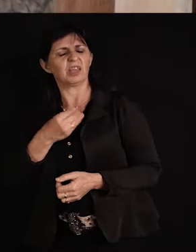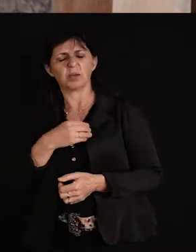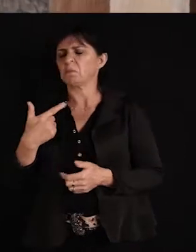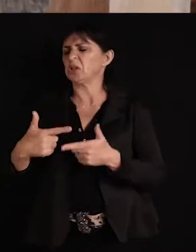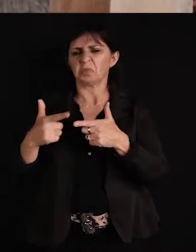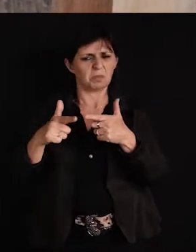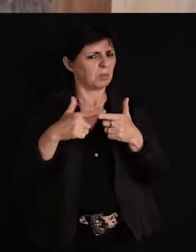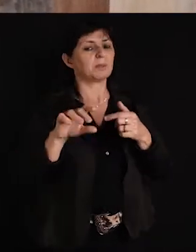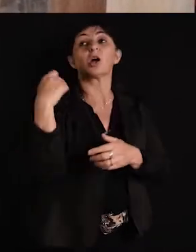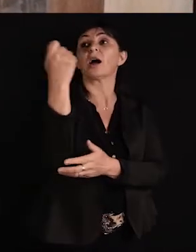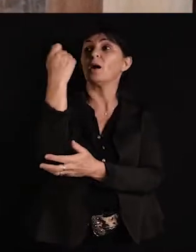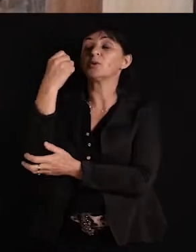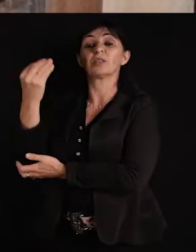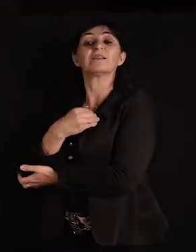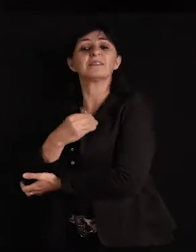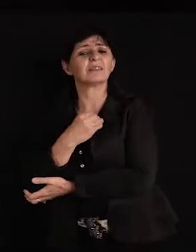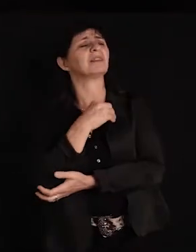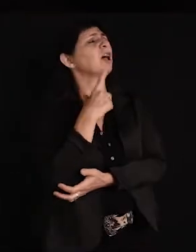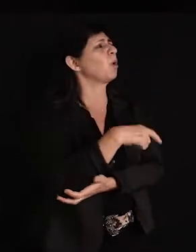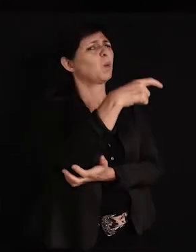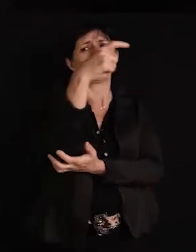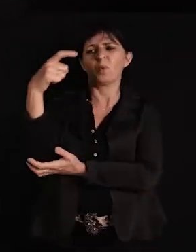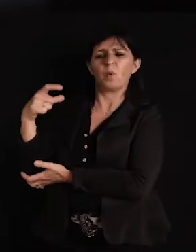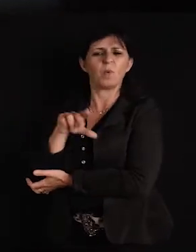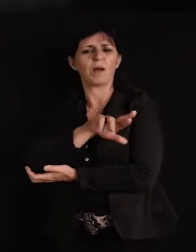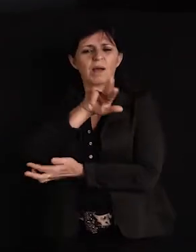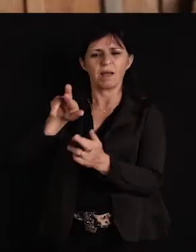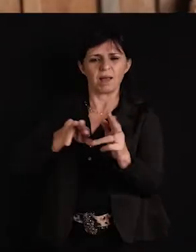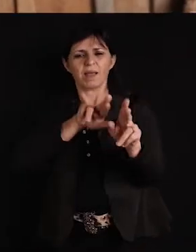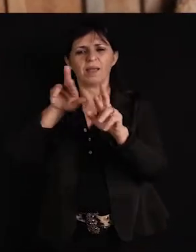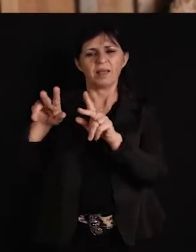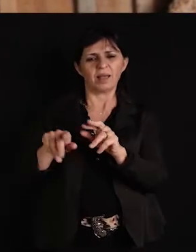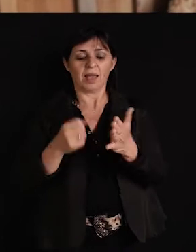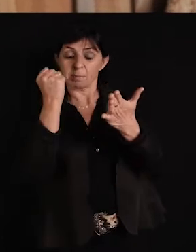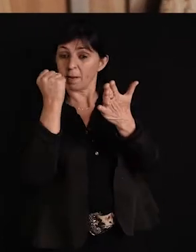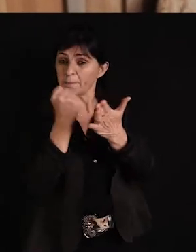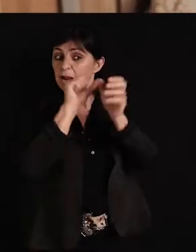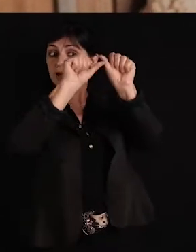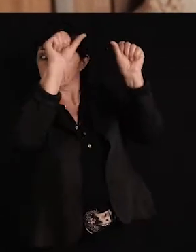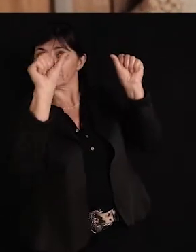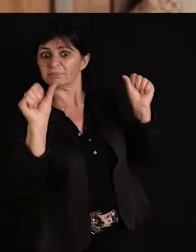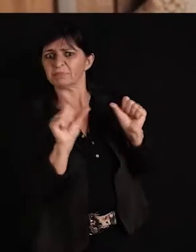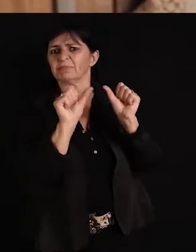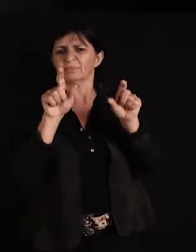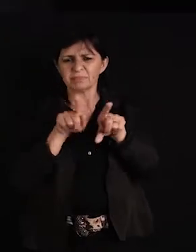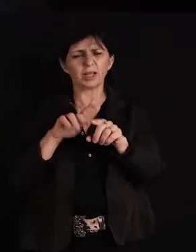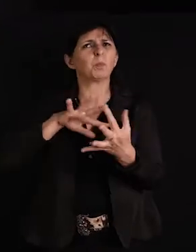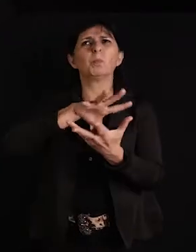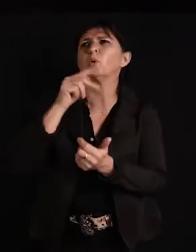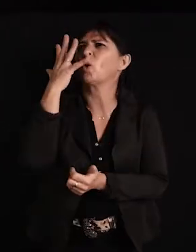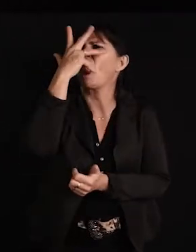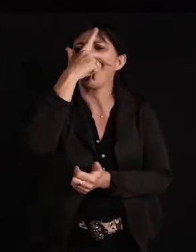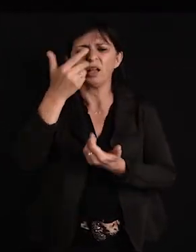vida, sovar os passos nas baunas da bagualada, com a moldura da querência em linha linda, que mundo lindo Deus me